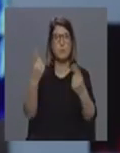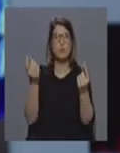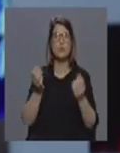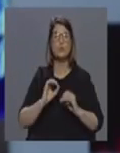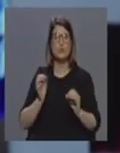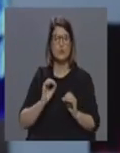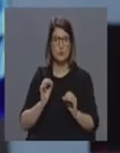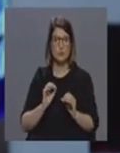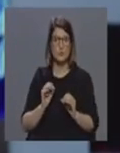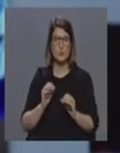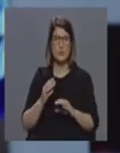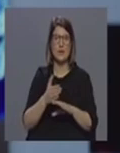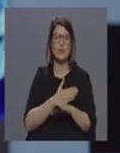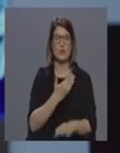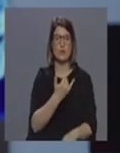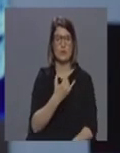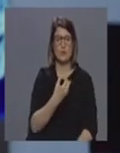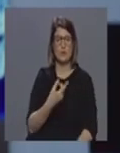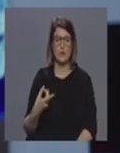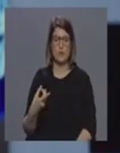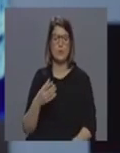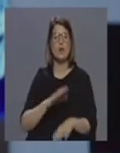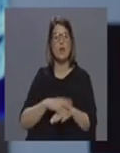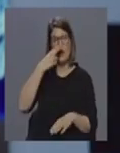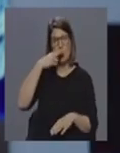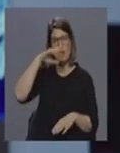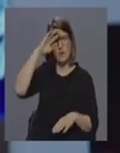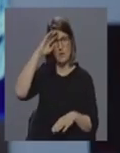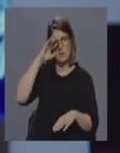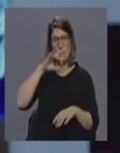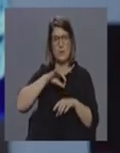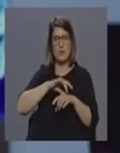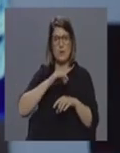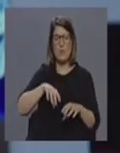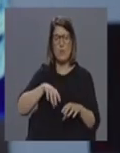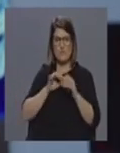daquilo que foi feito na altura em 2009 na pandemia da gripe porque depois há sempre aqui